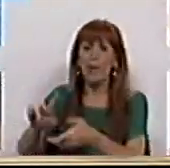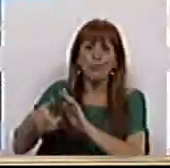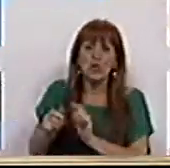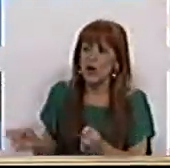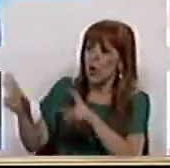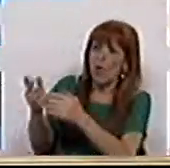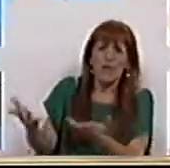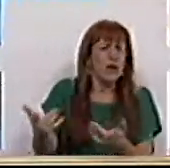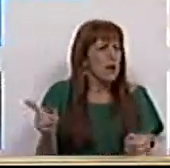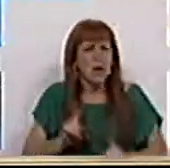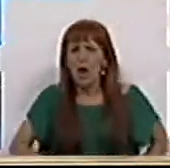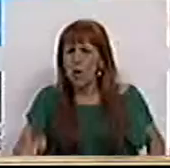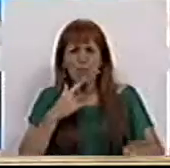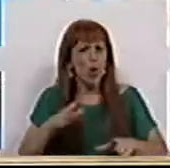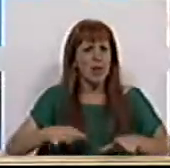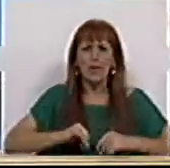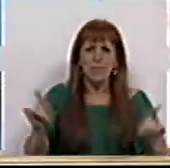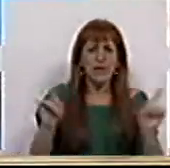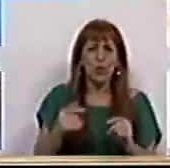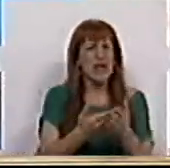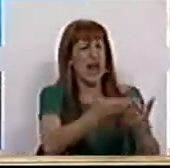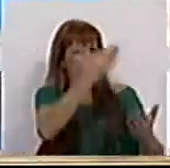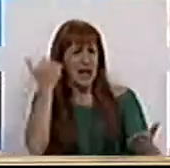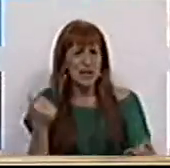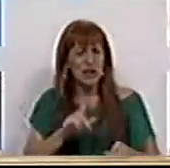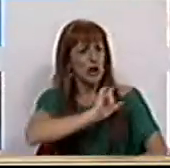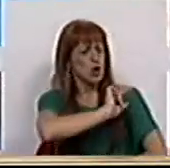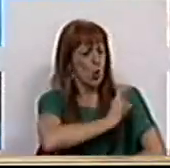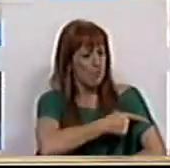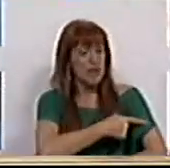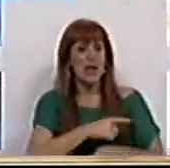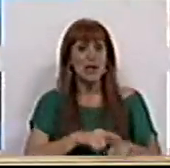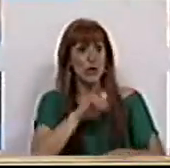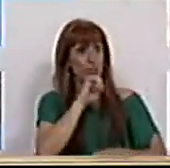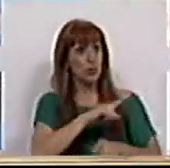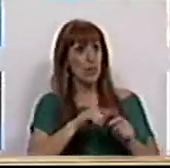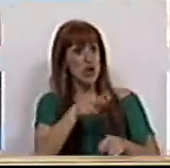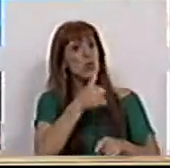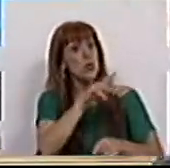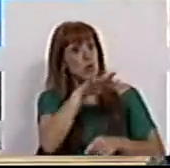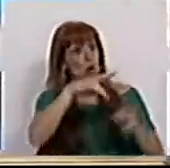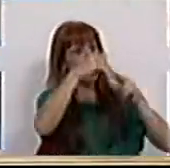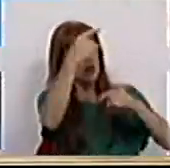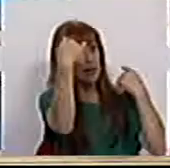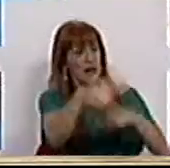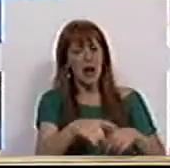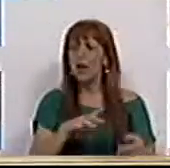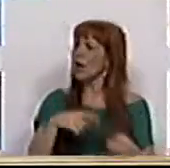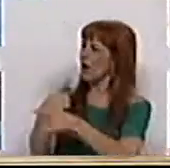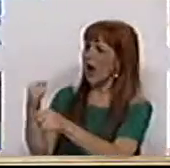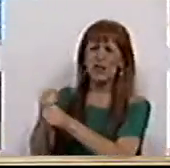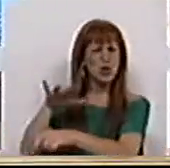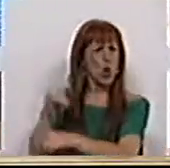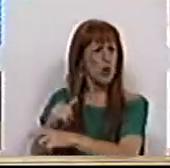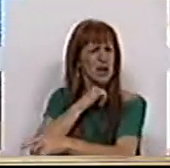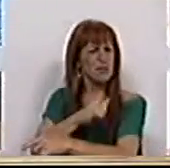projeto comum. Não é admissível que se retirem as competências e a possibilidade de escolha aos municípios por entidades